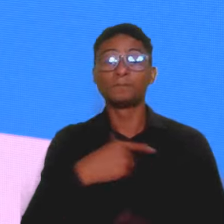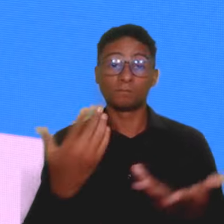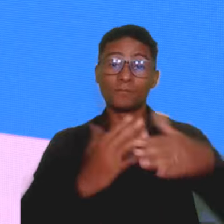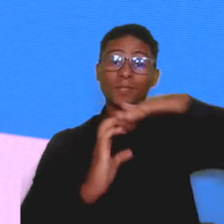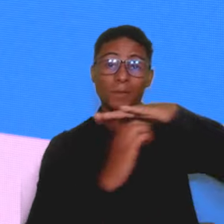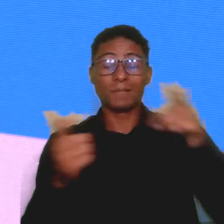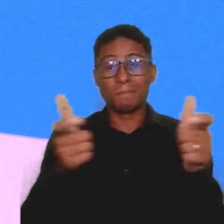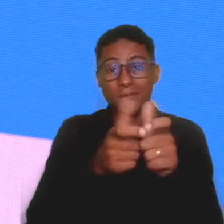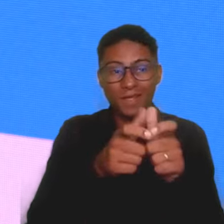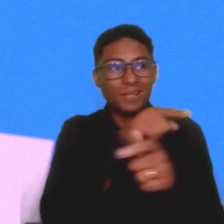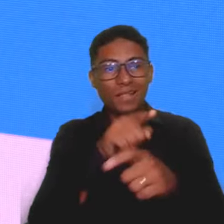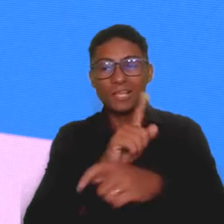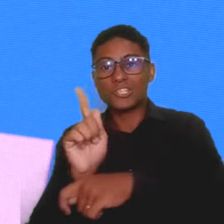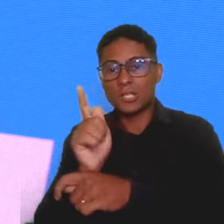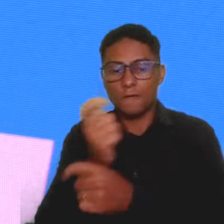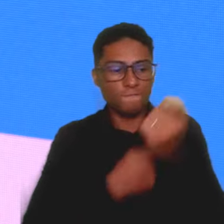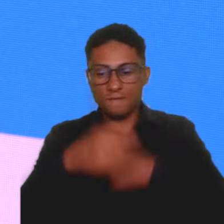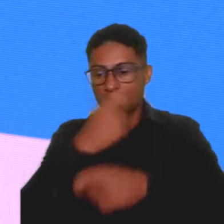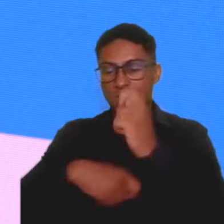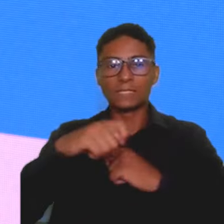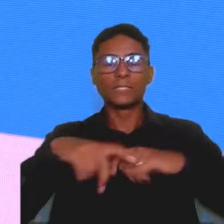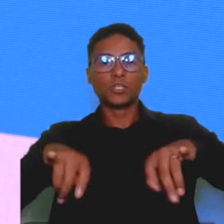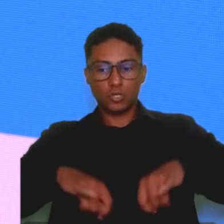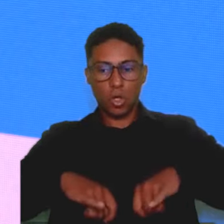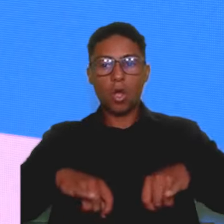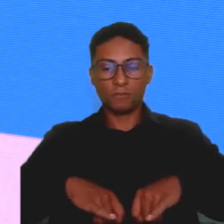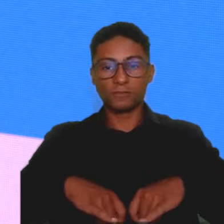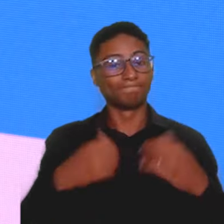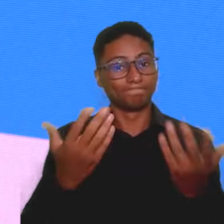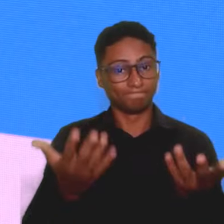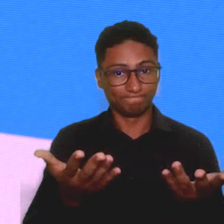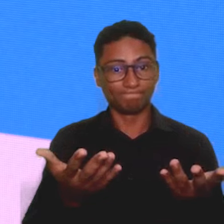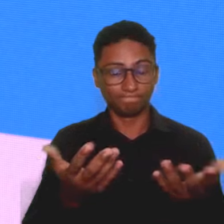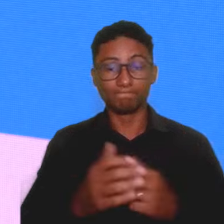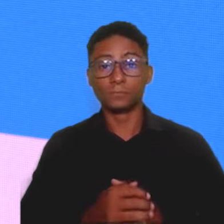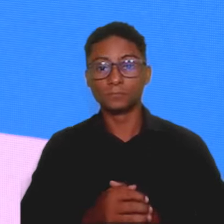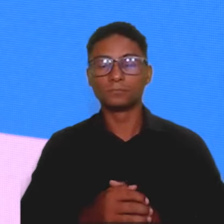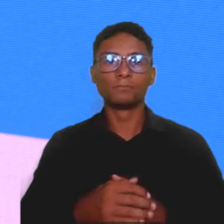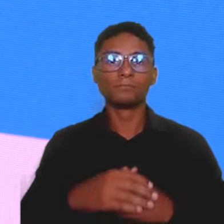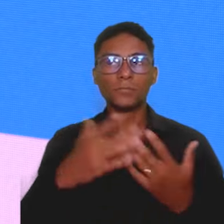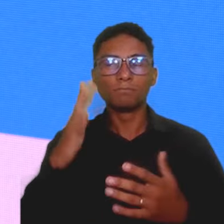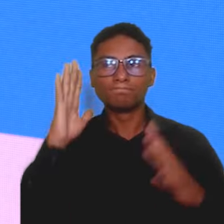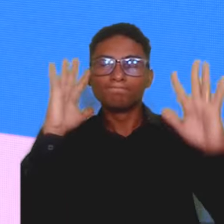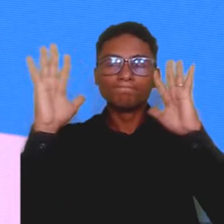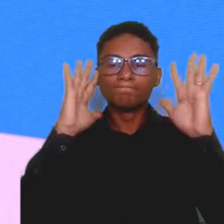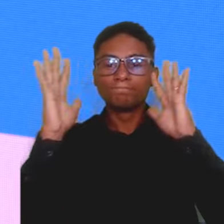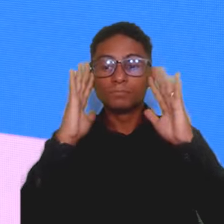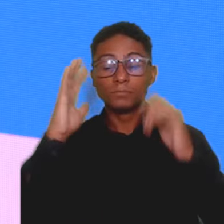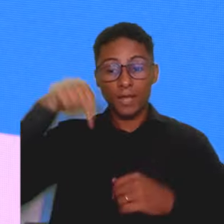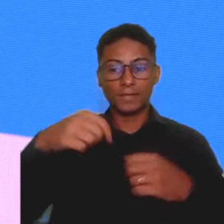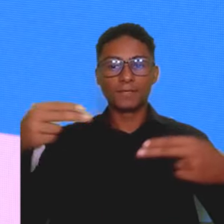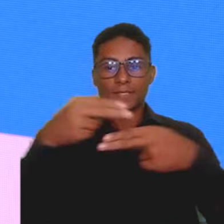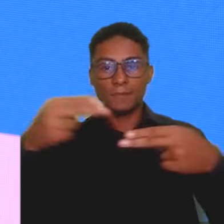ainda sofrem com a gestão financeira, uma das áreas mais importantes da gestão de empresa. Pensando nisso, trouxemos aqui